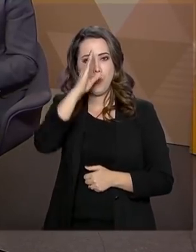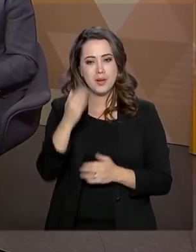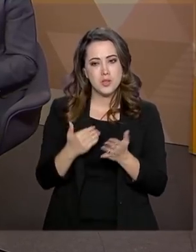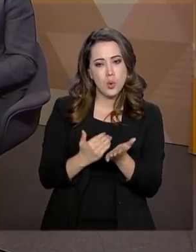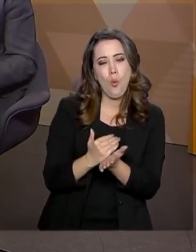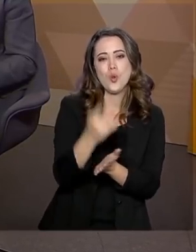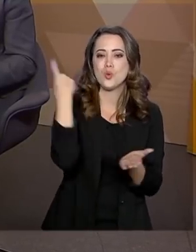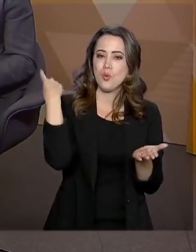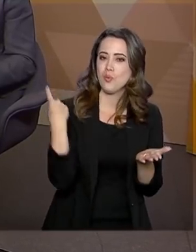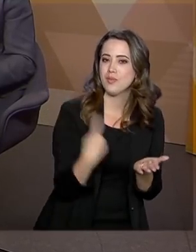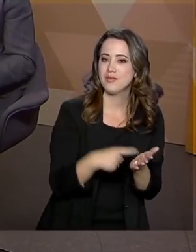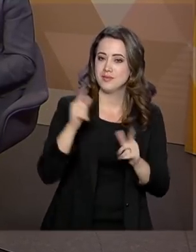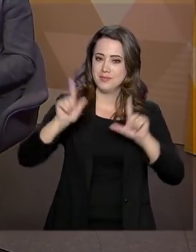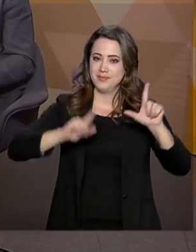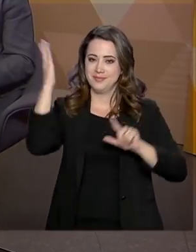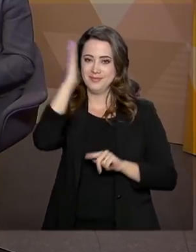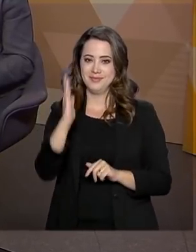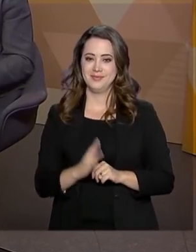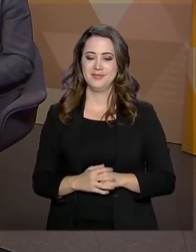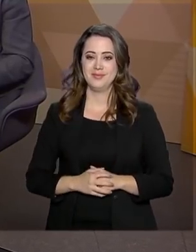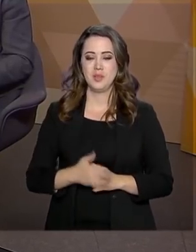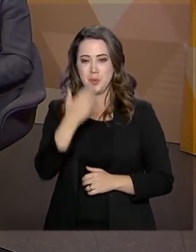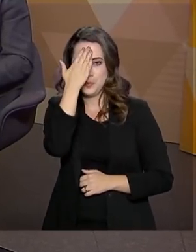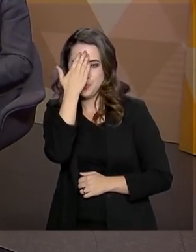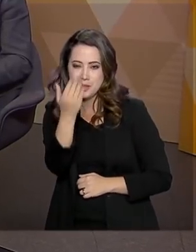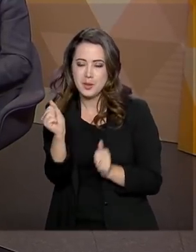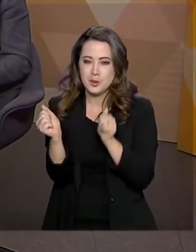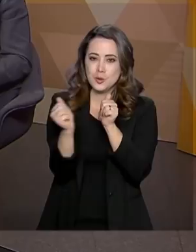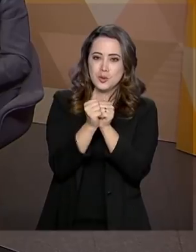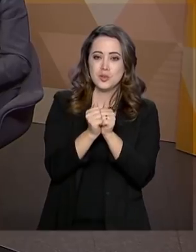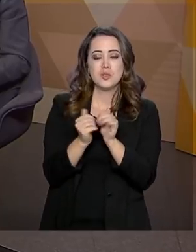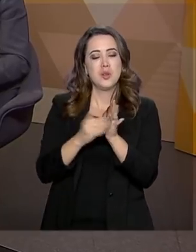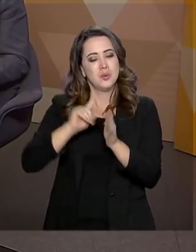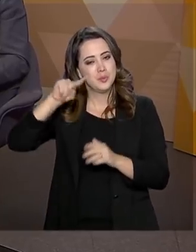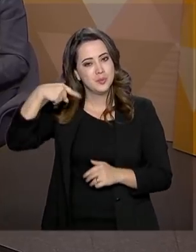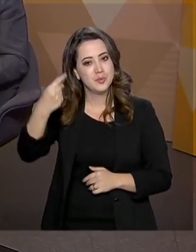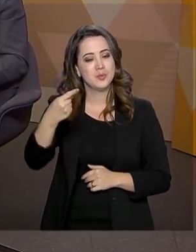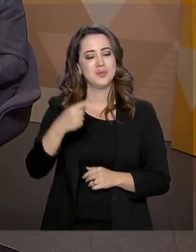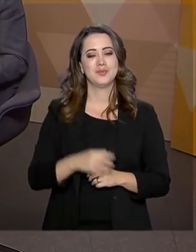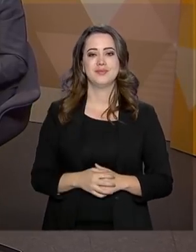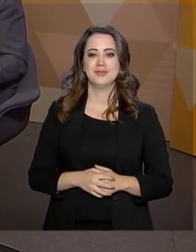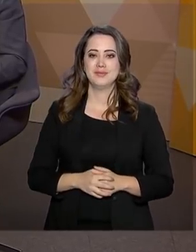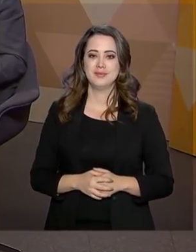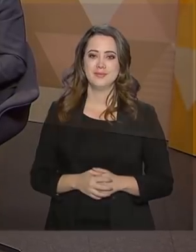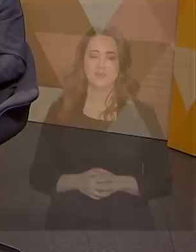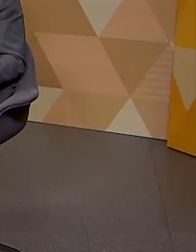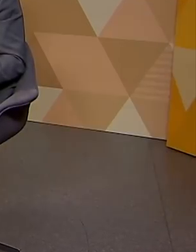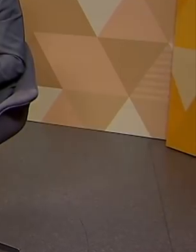continua em pauta aqui na TV Brasil. Obrigado pela companhia e até a próxima semana.